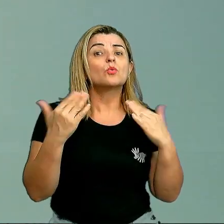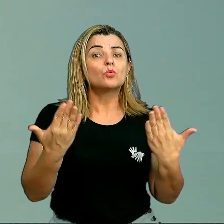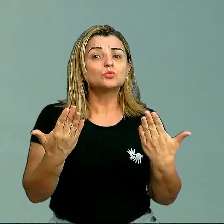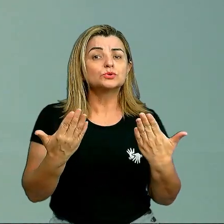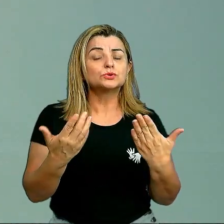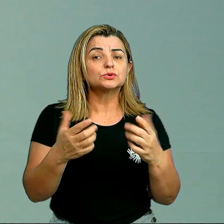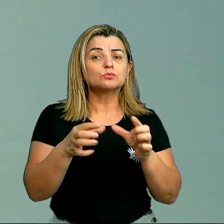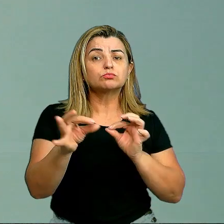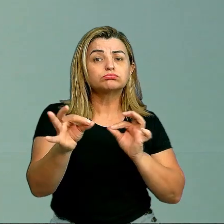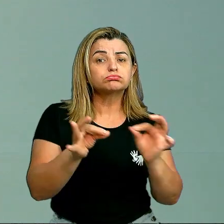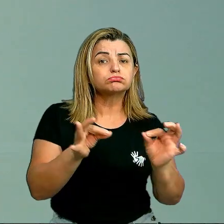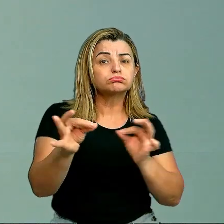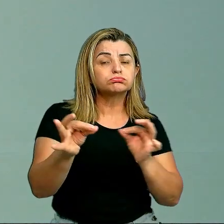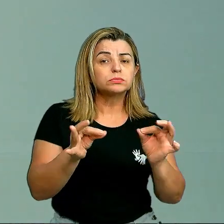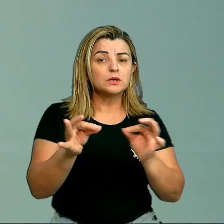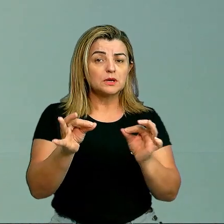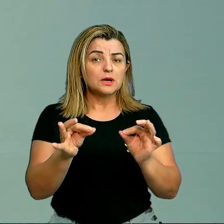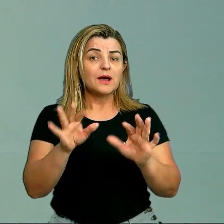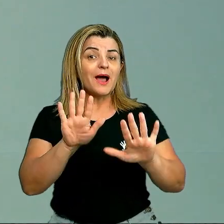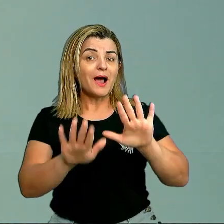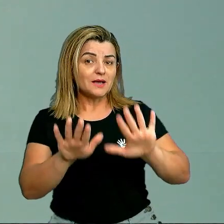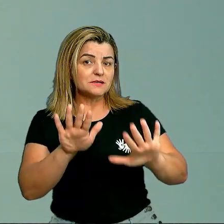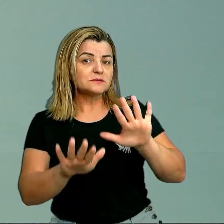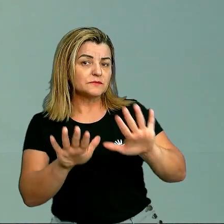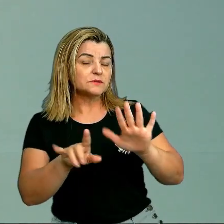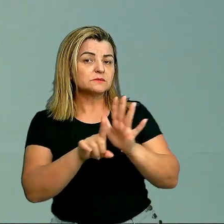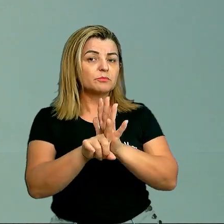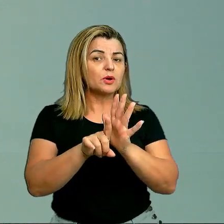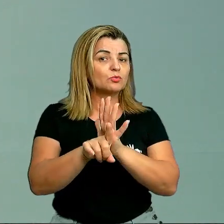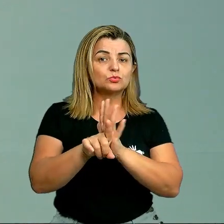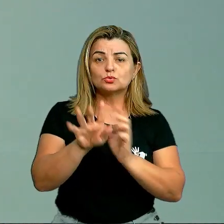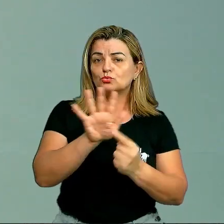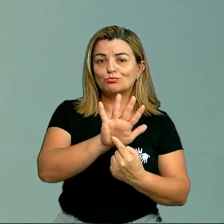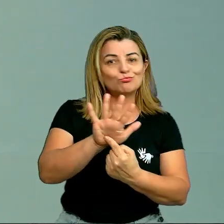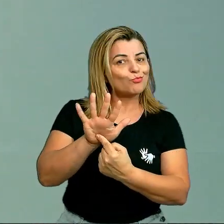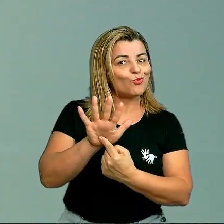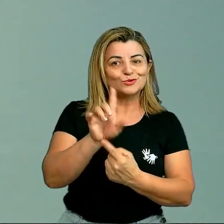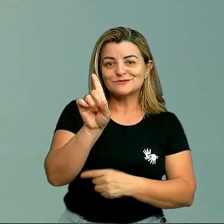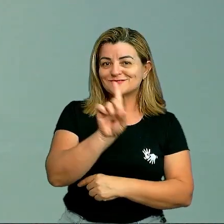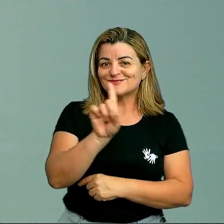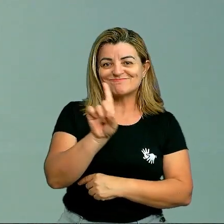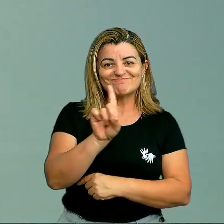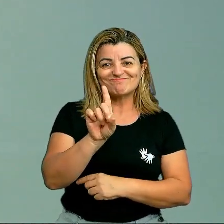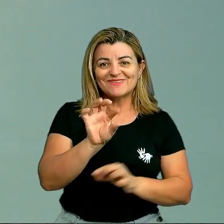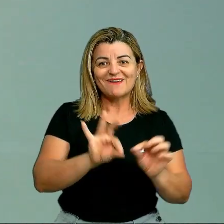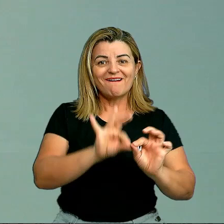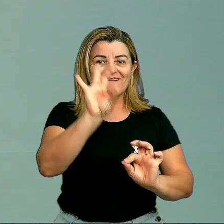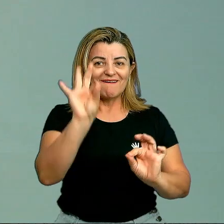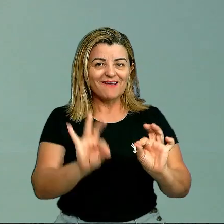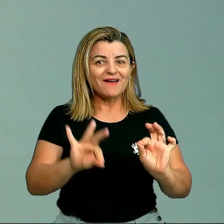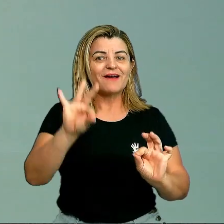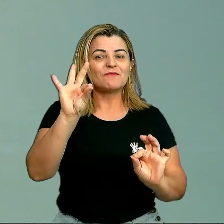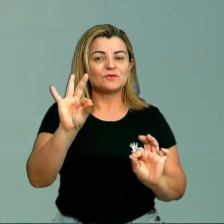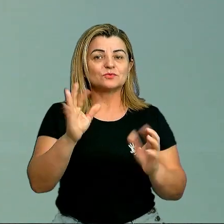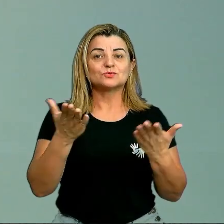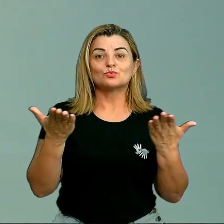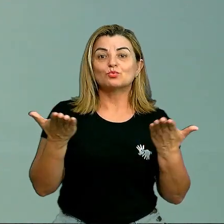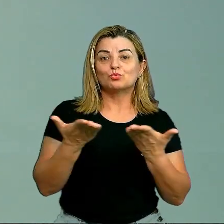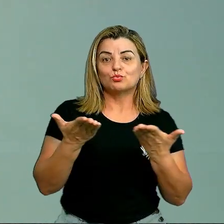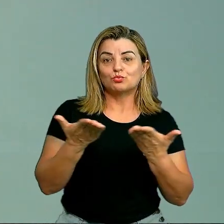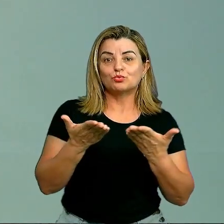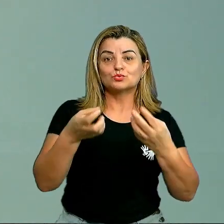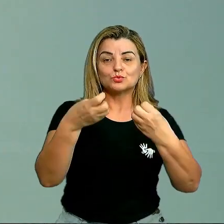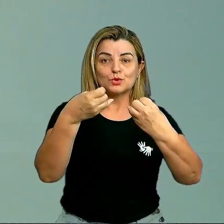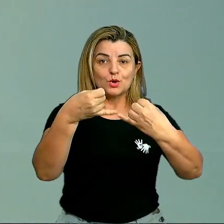às vezes, ela vem e não demonstra o gráfico. Às vezes ela demonstra. Tudo bem? Então hoje a gente vai trabalhar